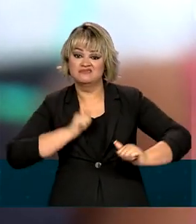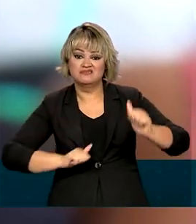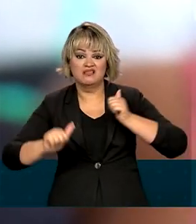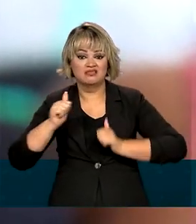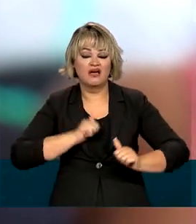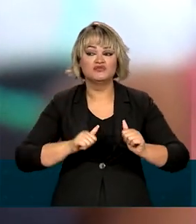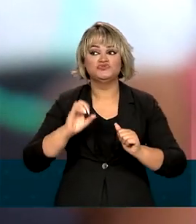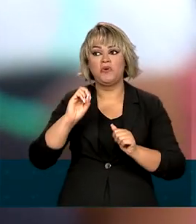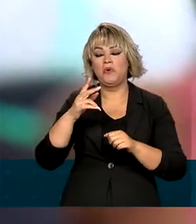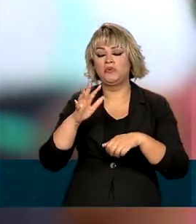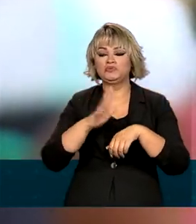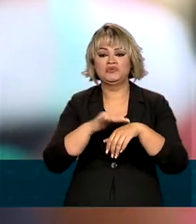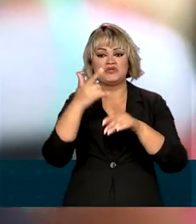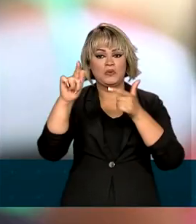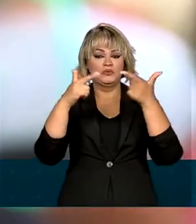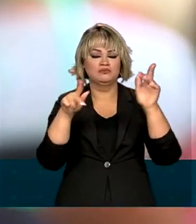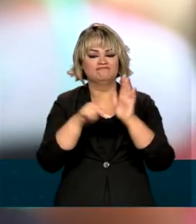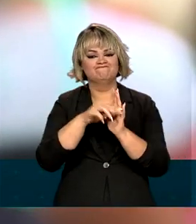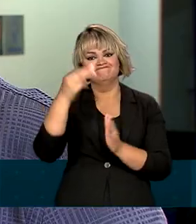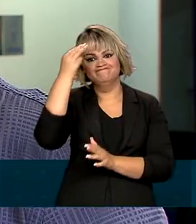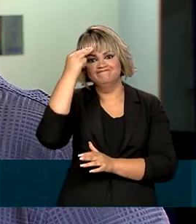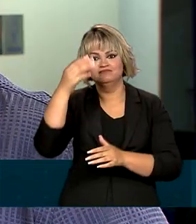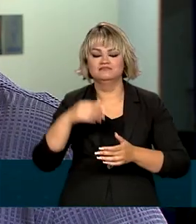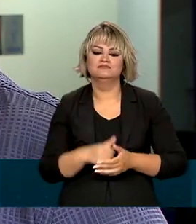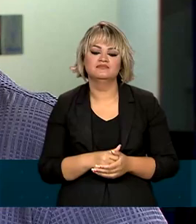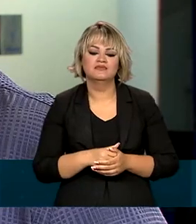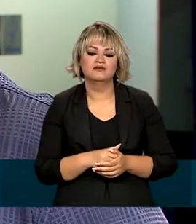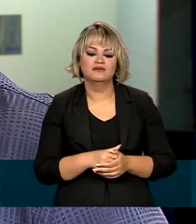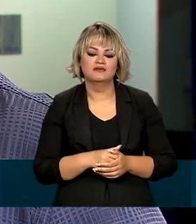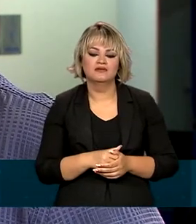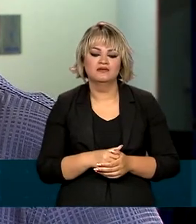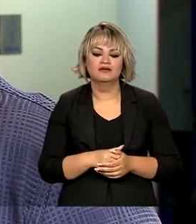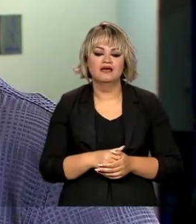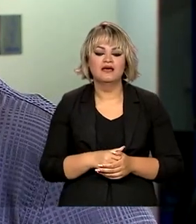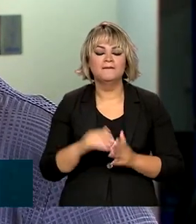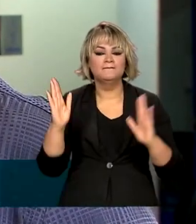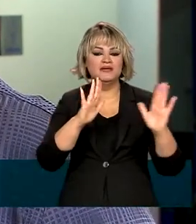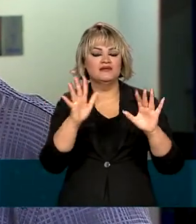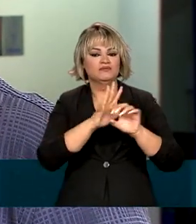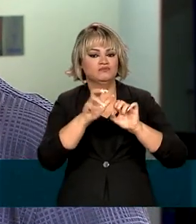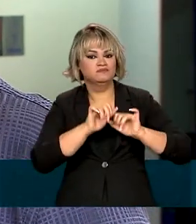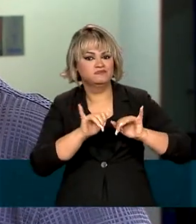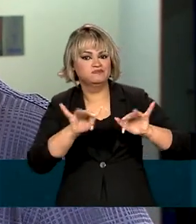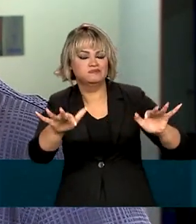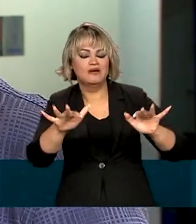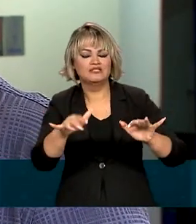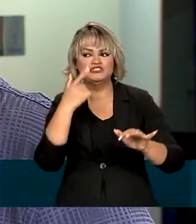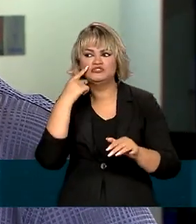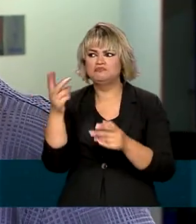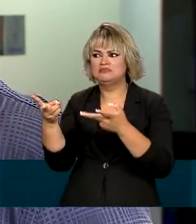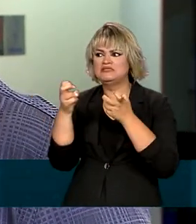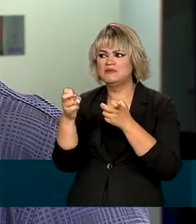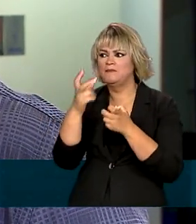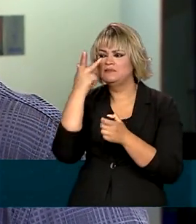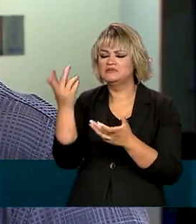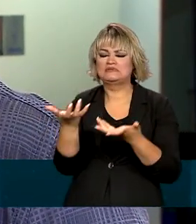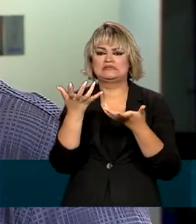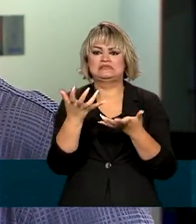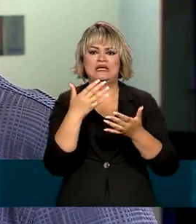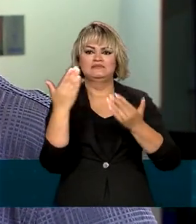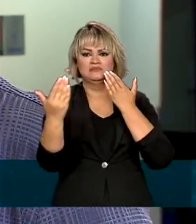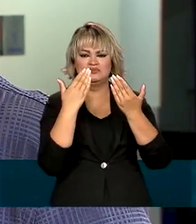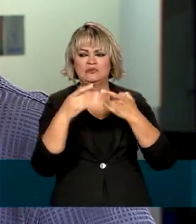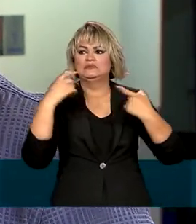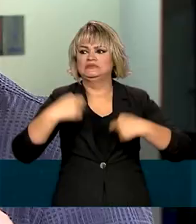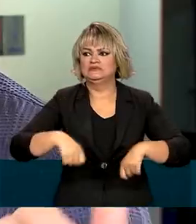e de outros transtornos psicológicos. Na medida em que a pandemia se arrefeceu, gente sentiu um aumento da busca do tratamento.